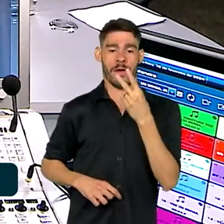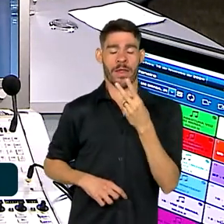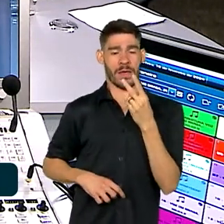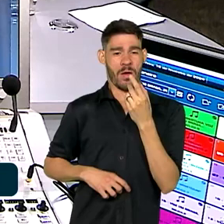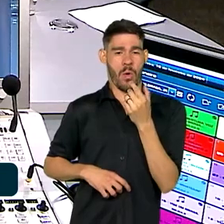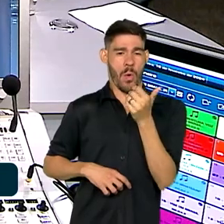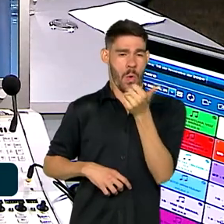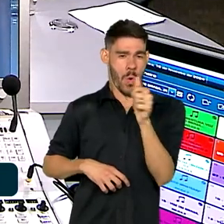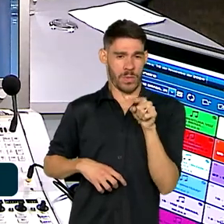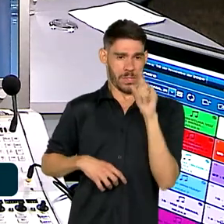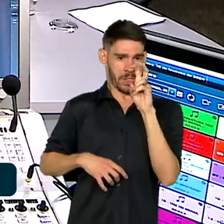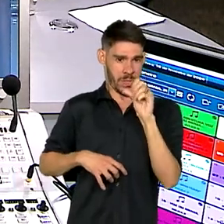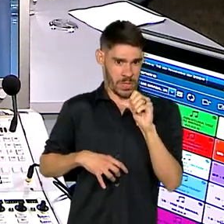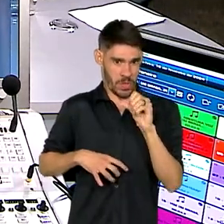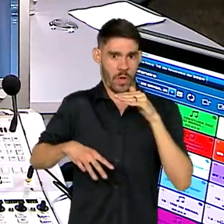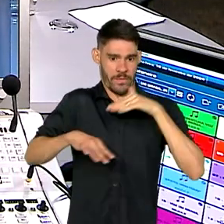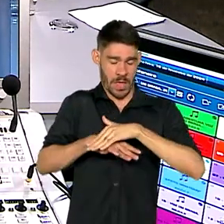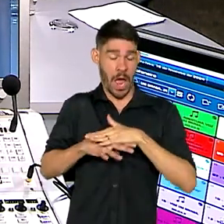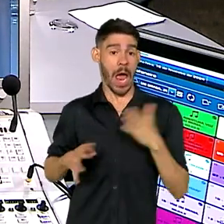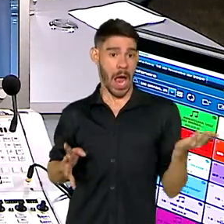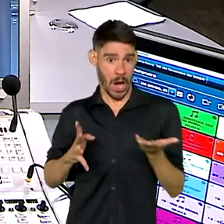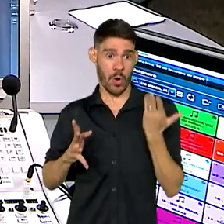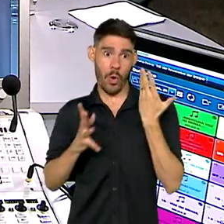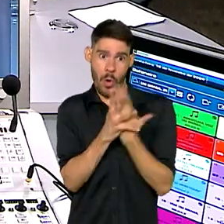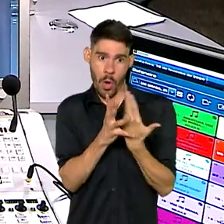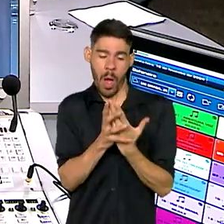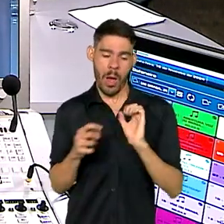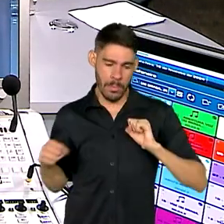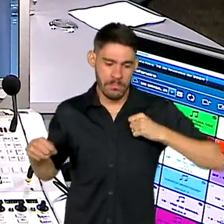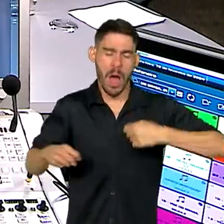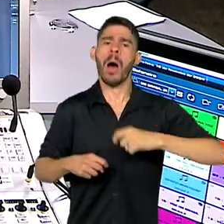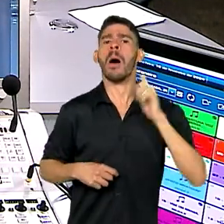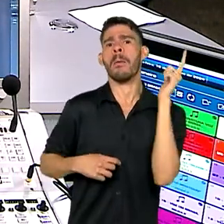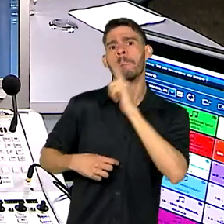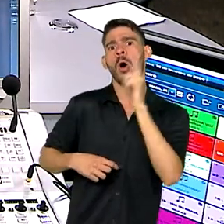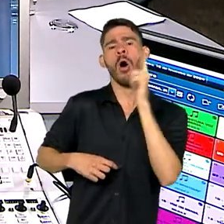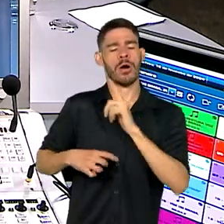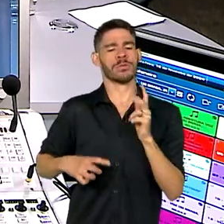agora é estudar. Se dediquem que vocês podem ocupar uma dessas 6.640 vagas.